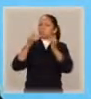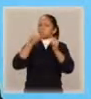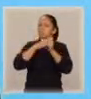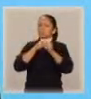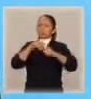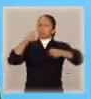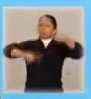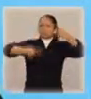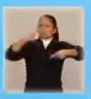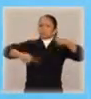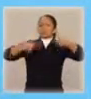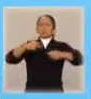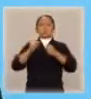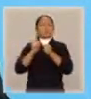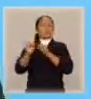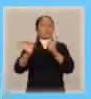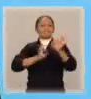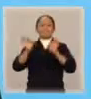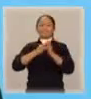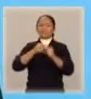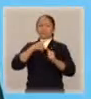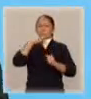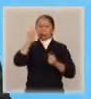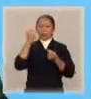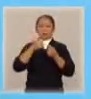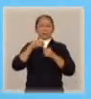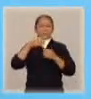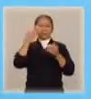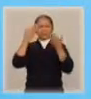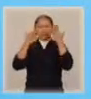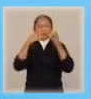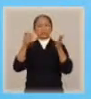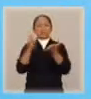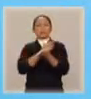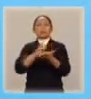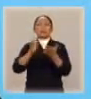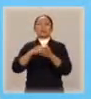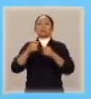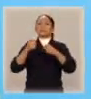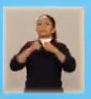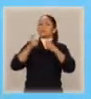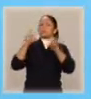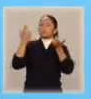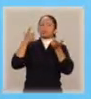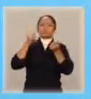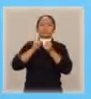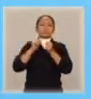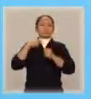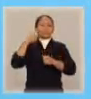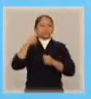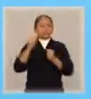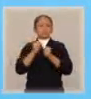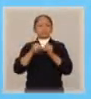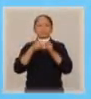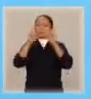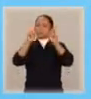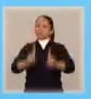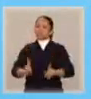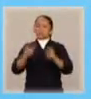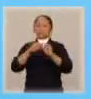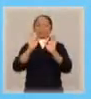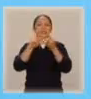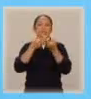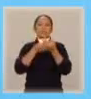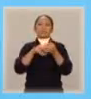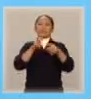unhas e dentes por pais, psicólogos e alguns especialistas em direito de família. Eles acreditam que